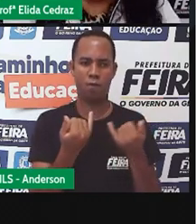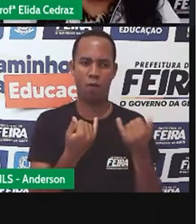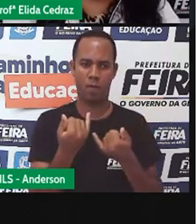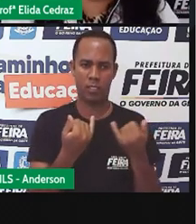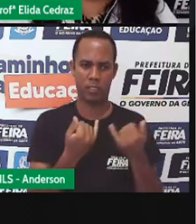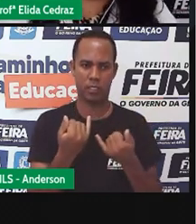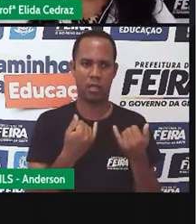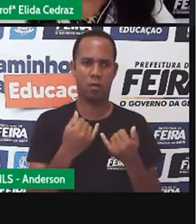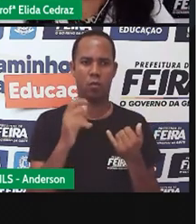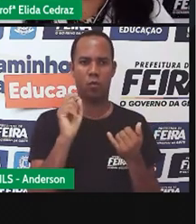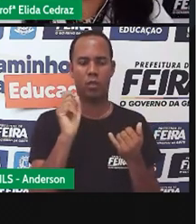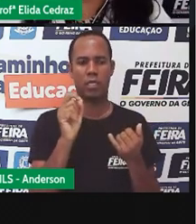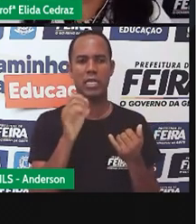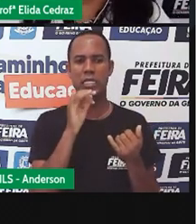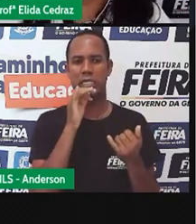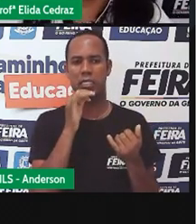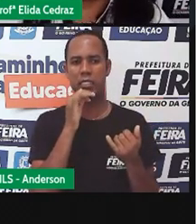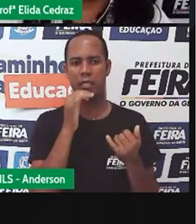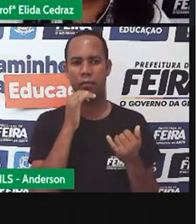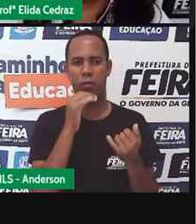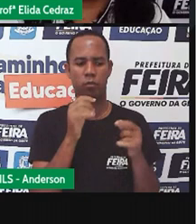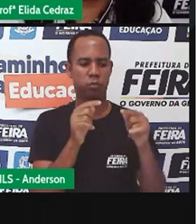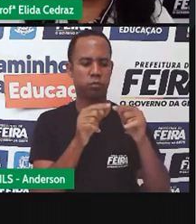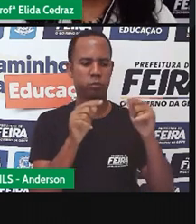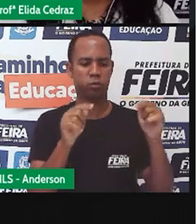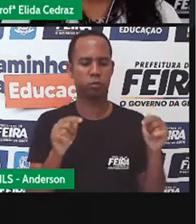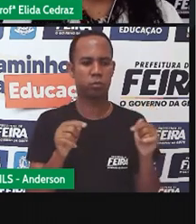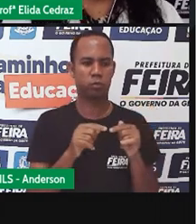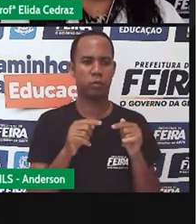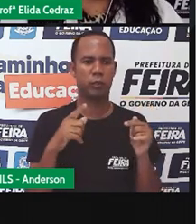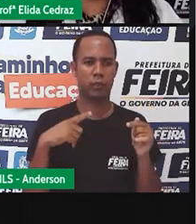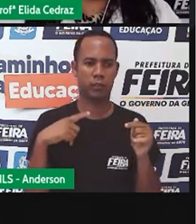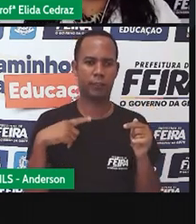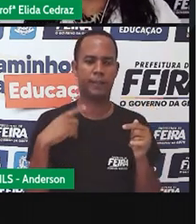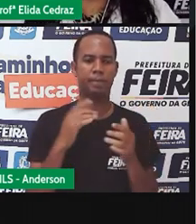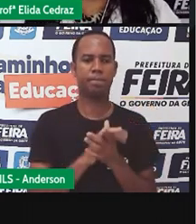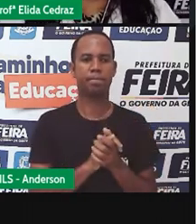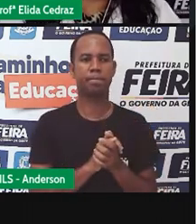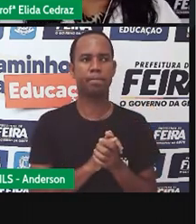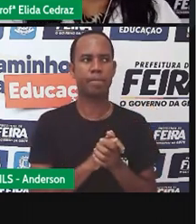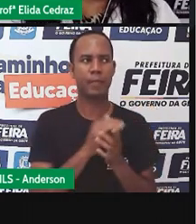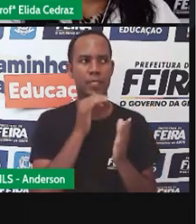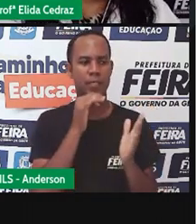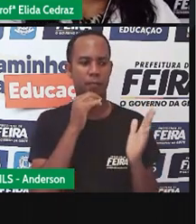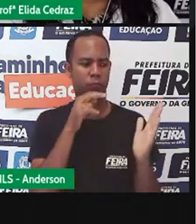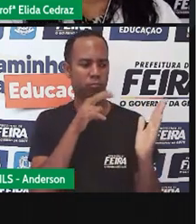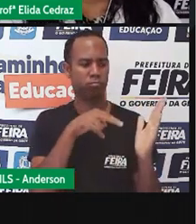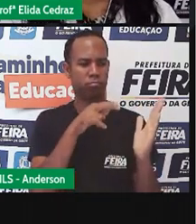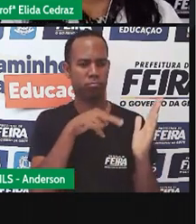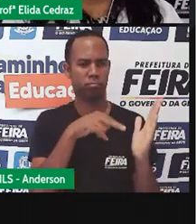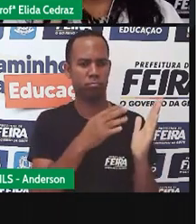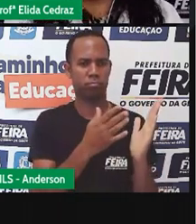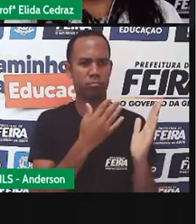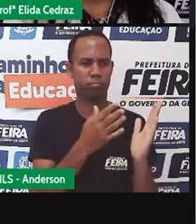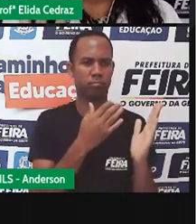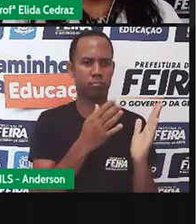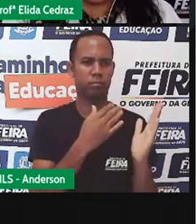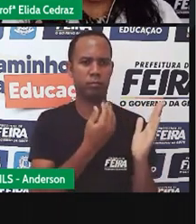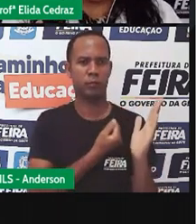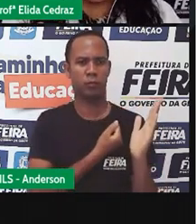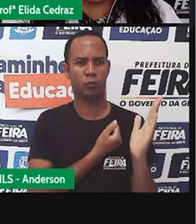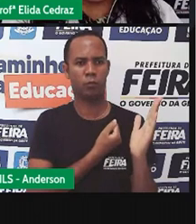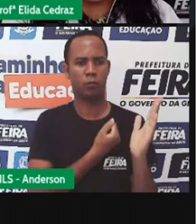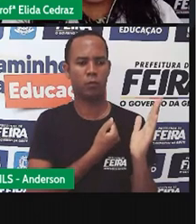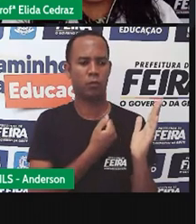através dos seus quadrinhos. Geralmente, no jornal, as tirinhas vêm em números de três